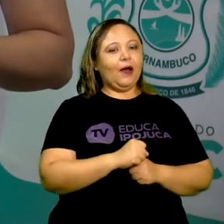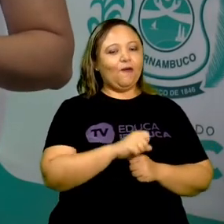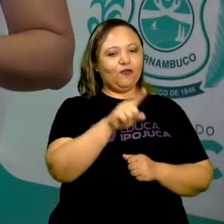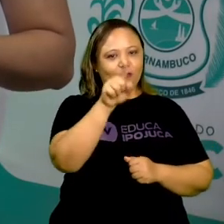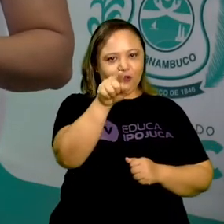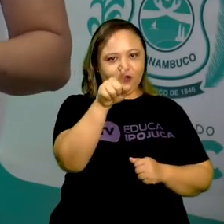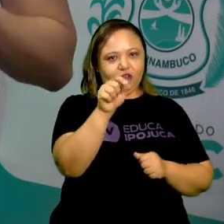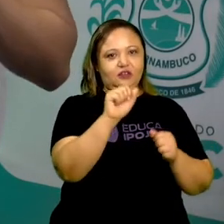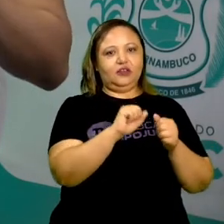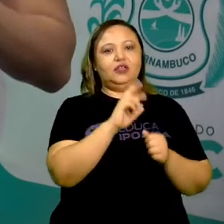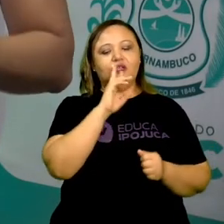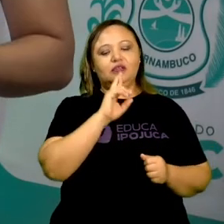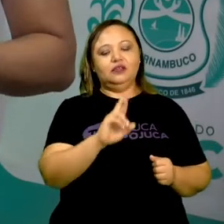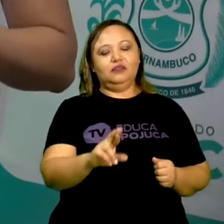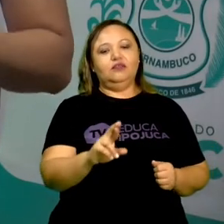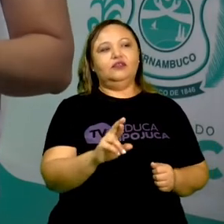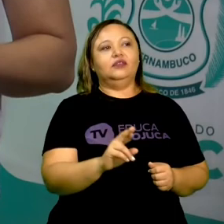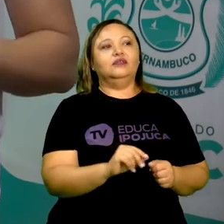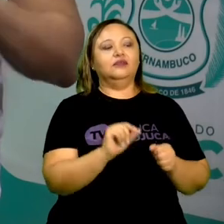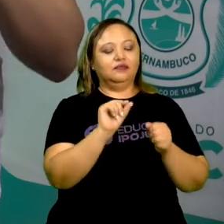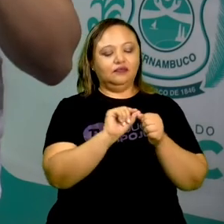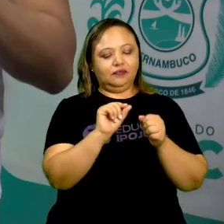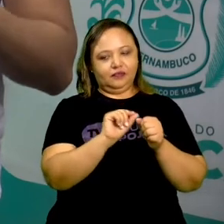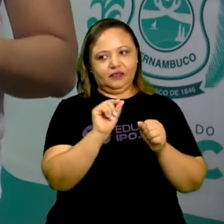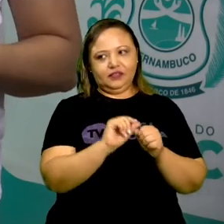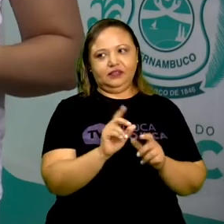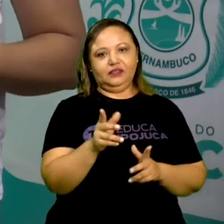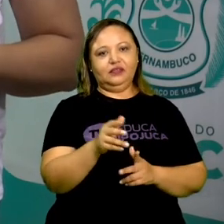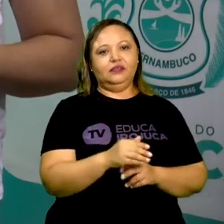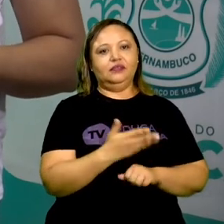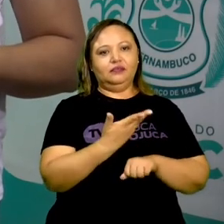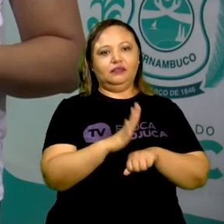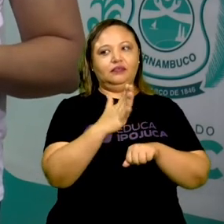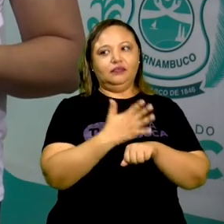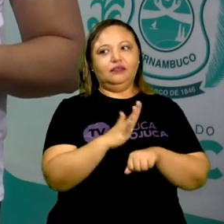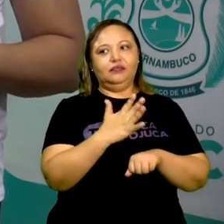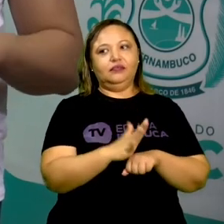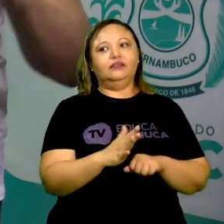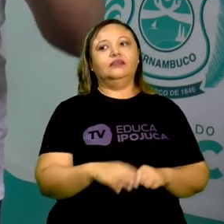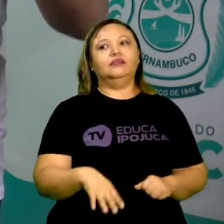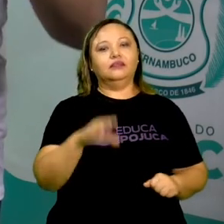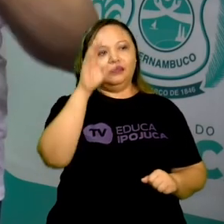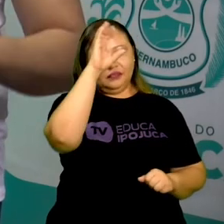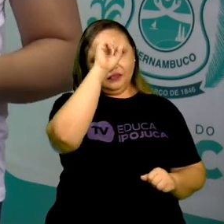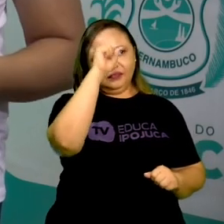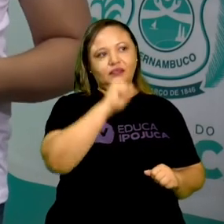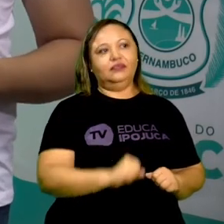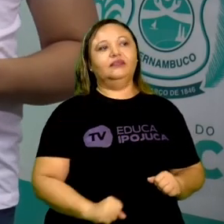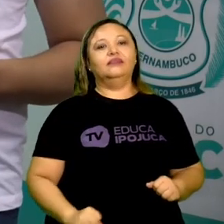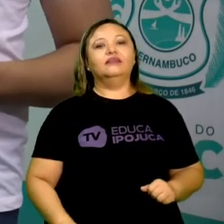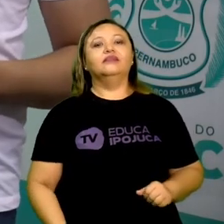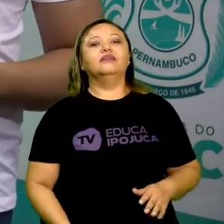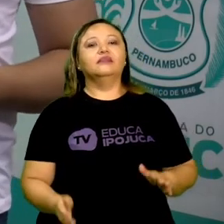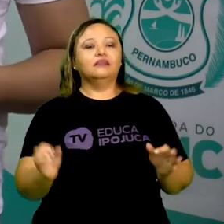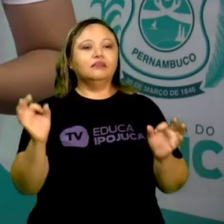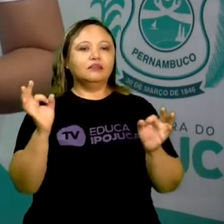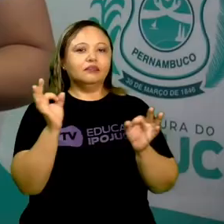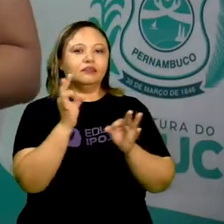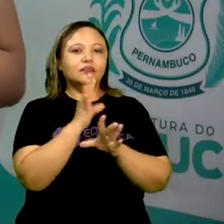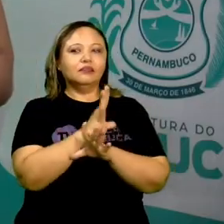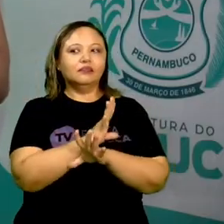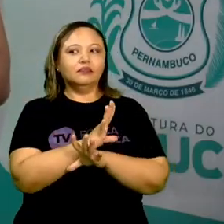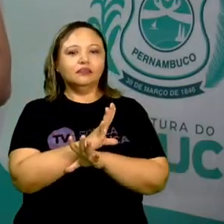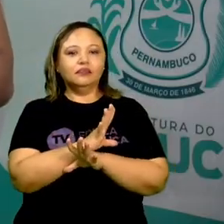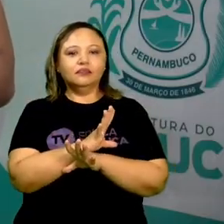lançado. É o momento de fazer, praticar e aprender. Obrigado por tudo e até a